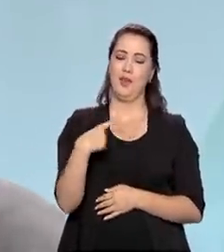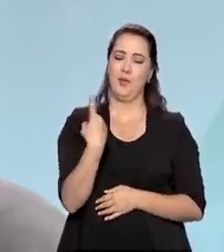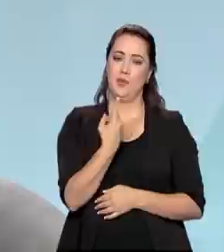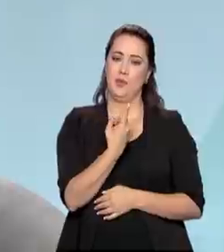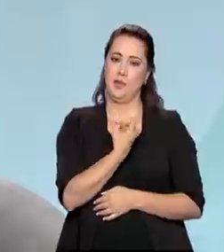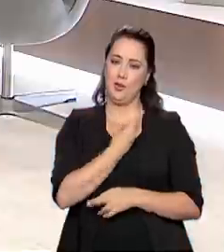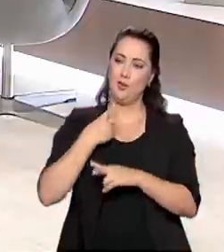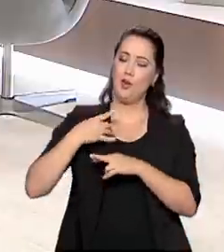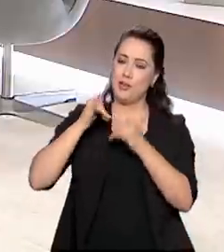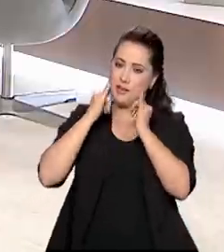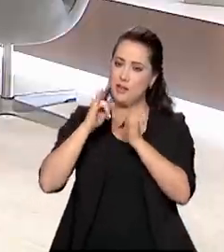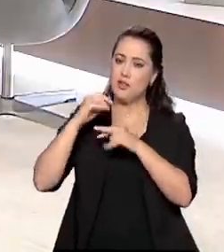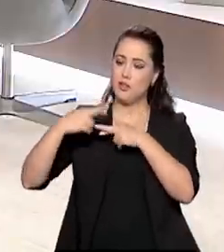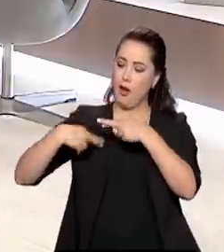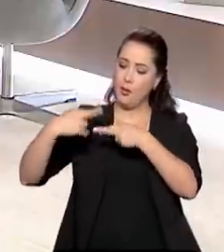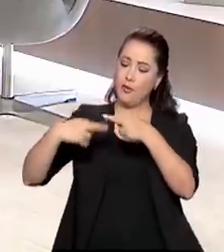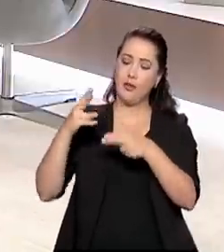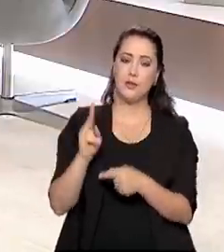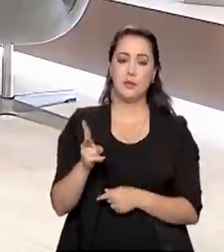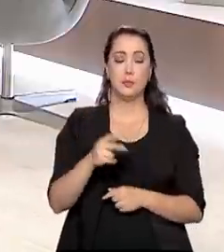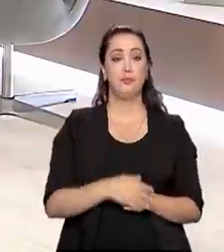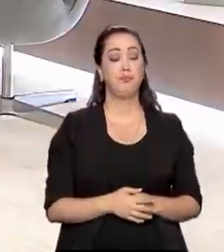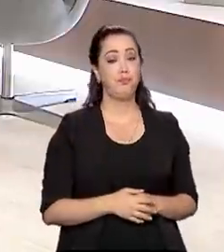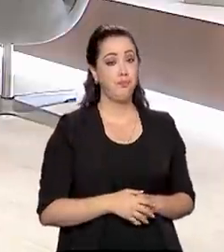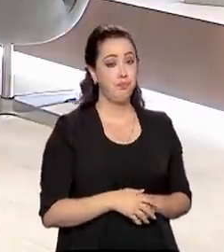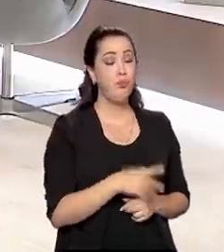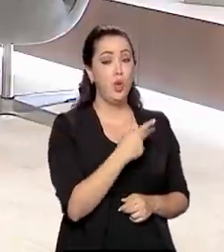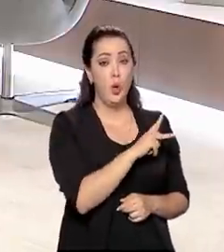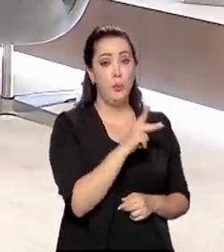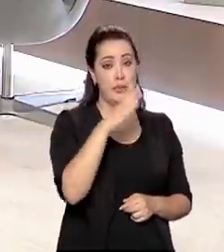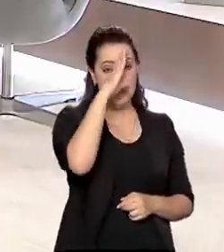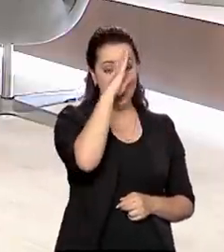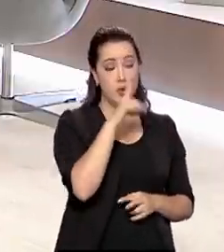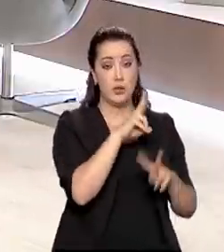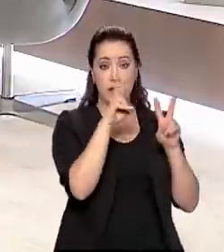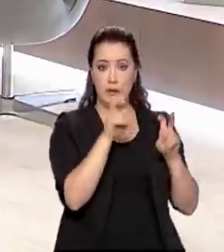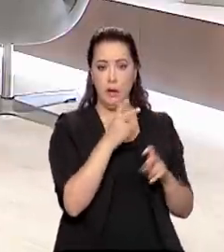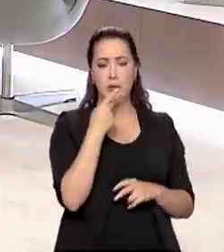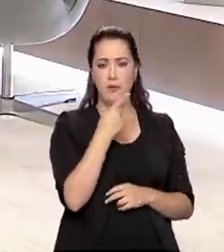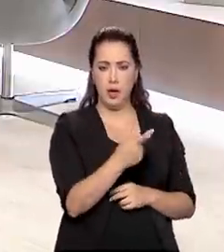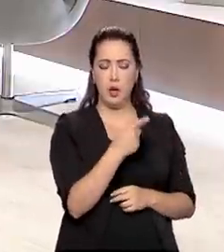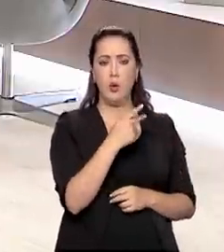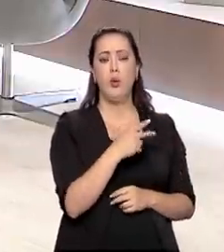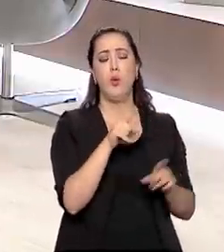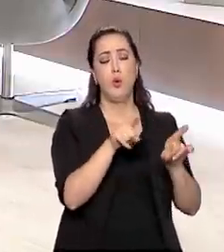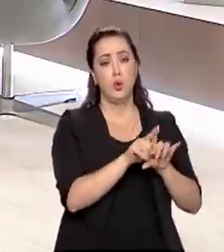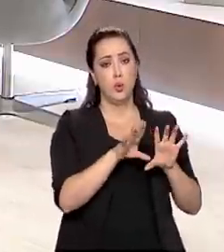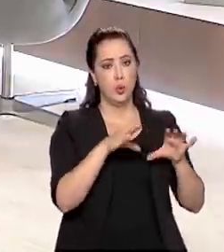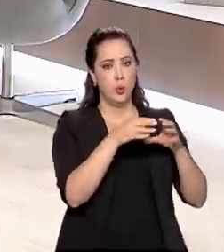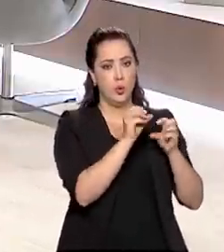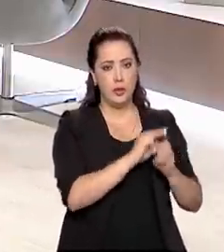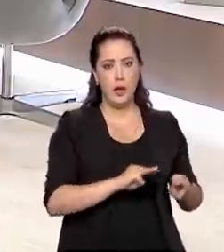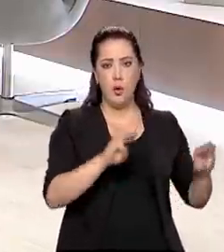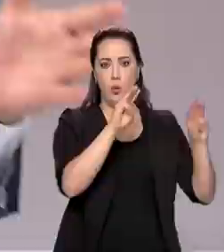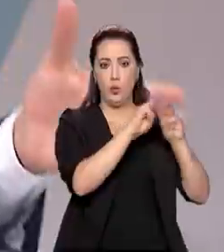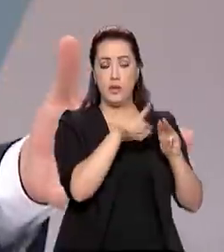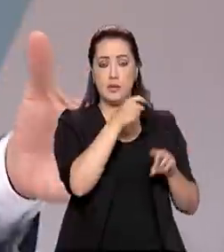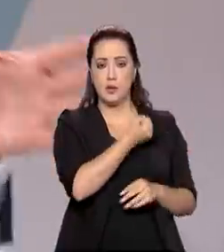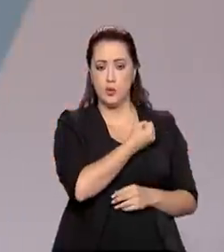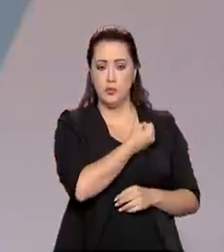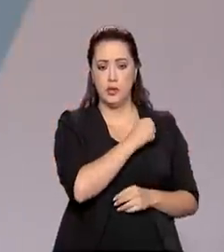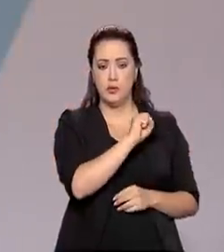renovável. O próprio presidente Jair Bolsonaro citou agora, na 76ª Assembleia Geral da ONU, esse dado,